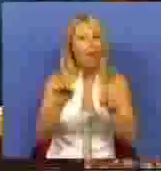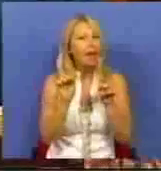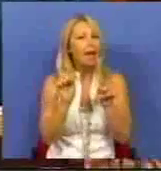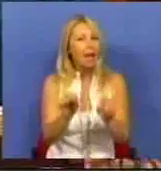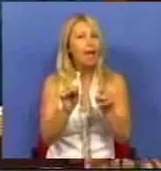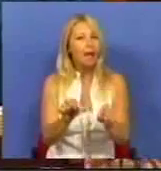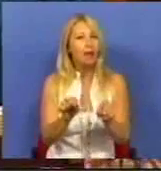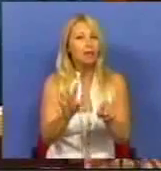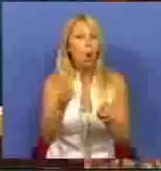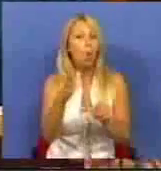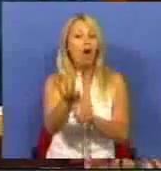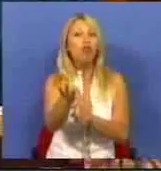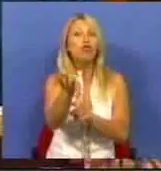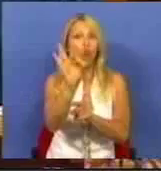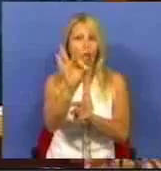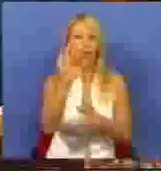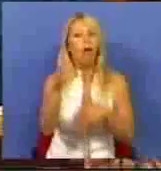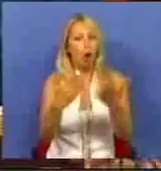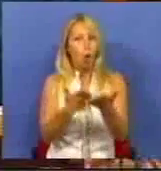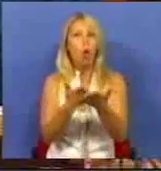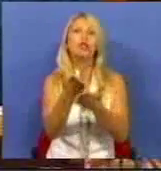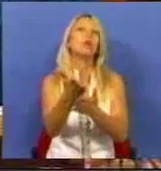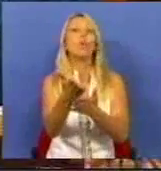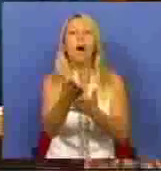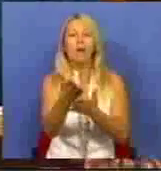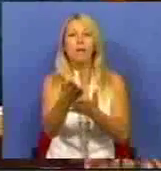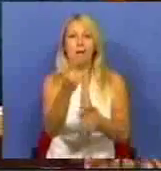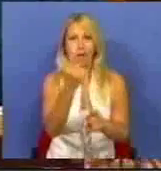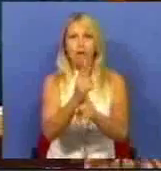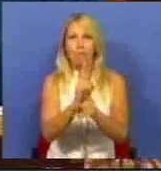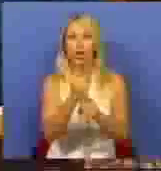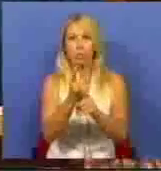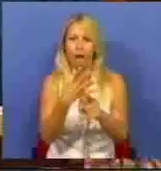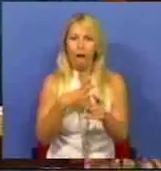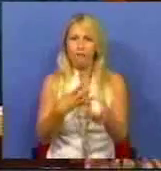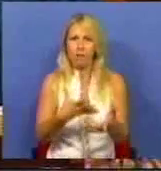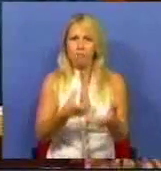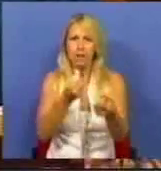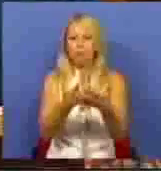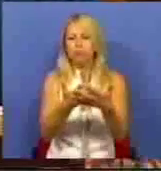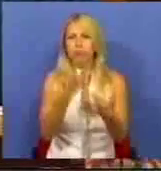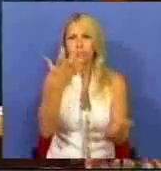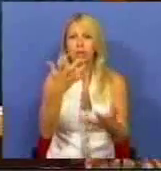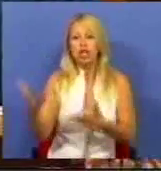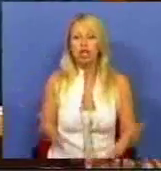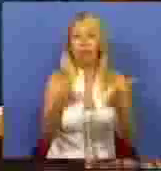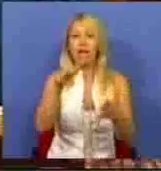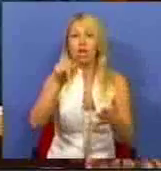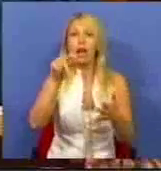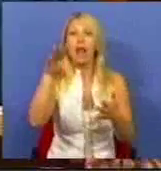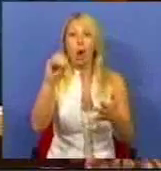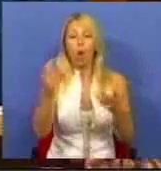ao escolher continuar e até acentuar a estratégia neoliberal e